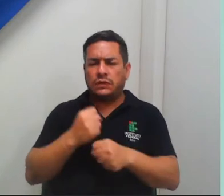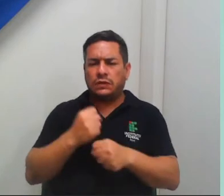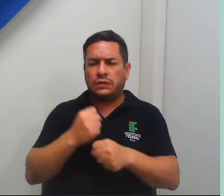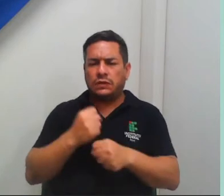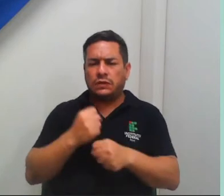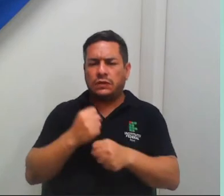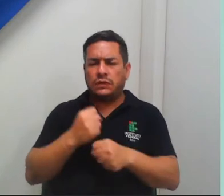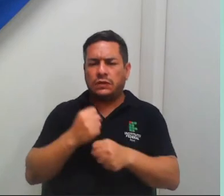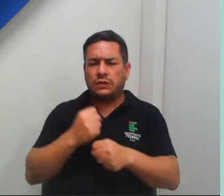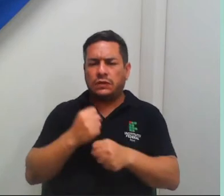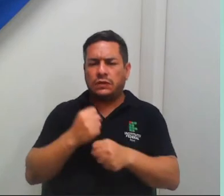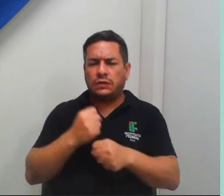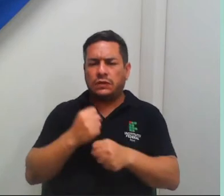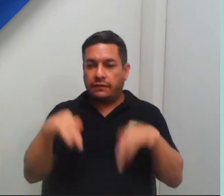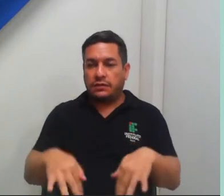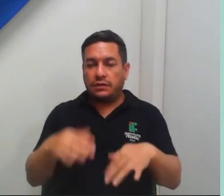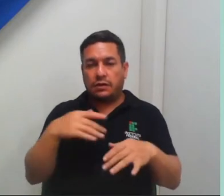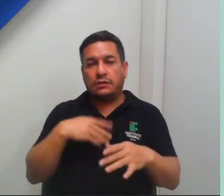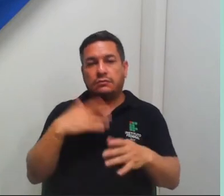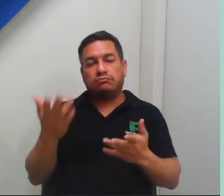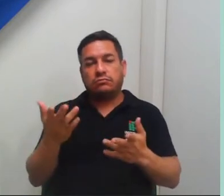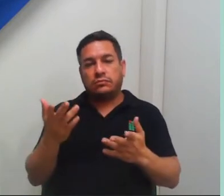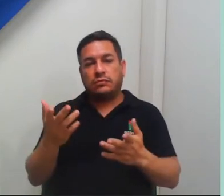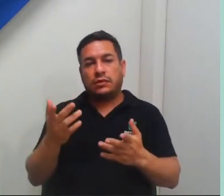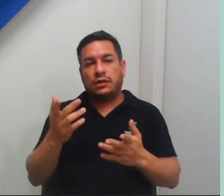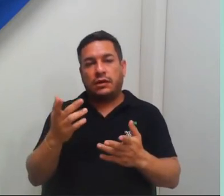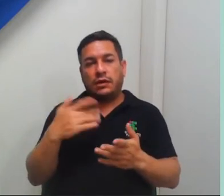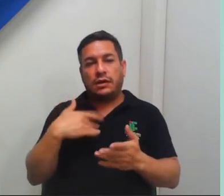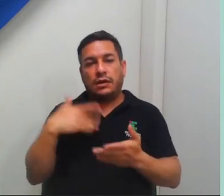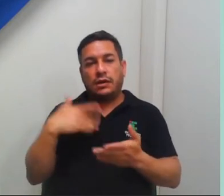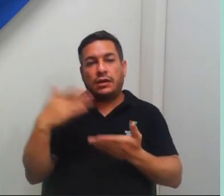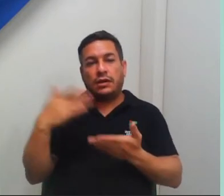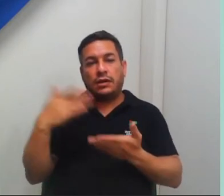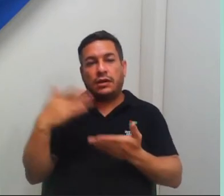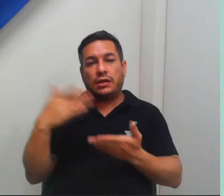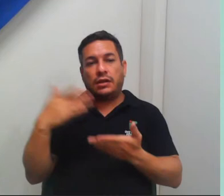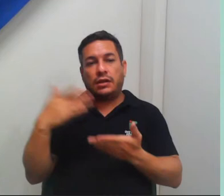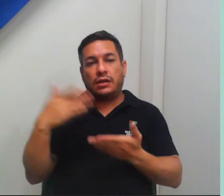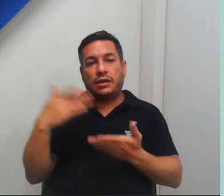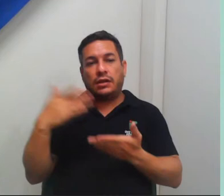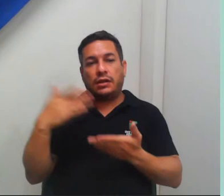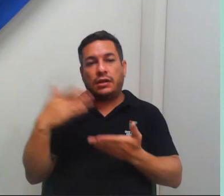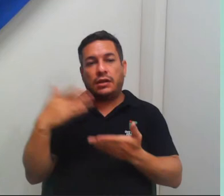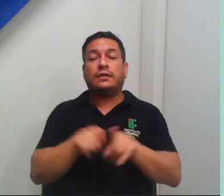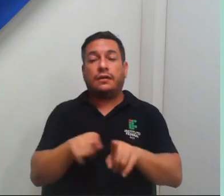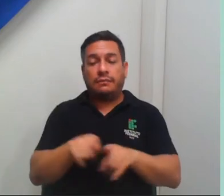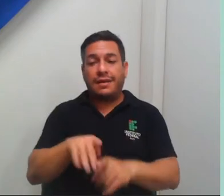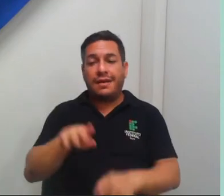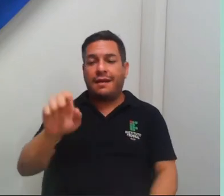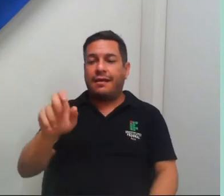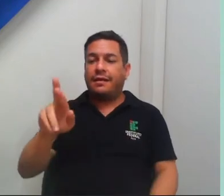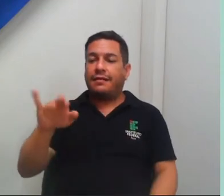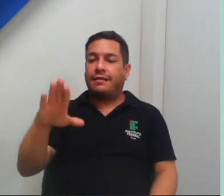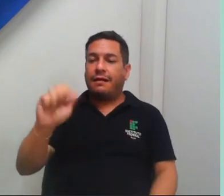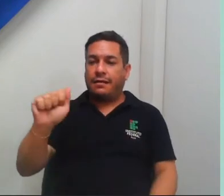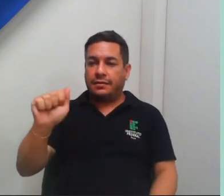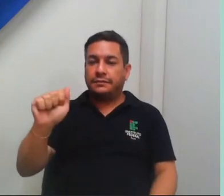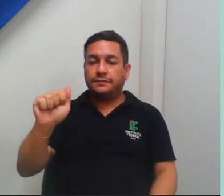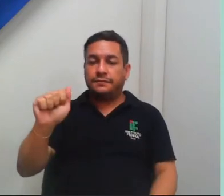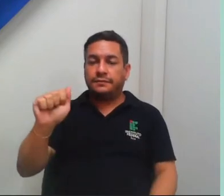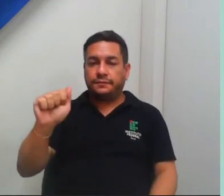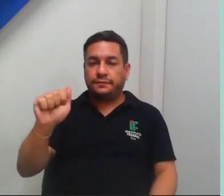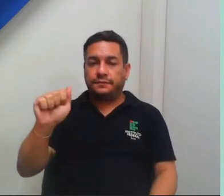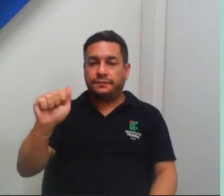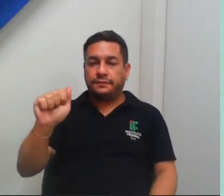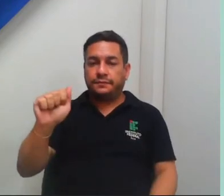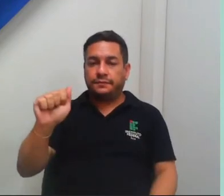acabar, né, o período deles, e eles convidaram a minha e professora Érica, e a gente, dentro das nossas